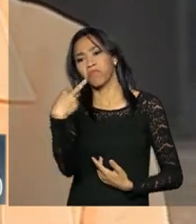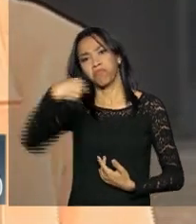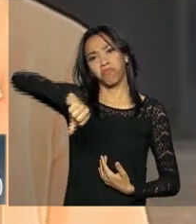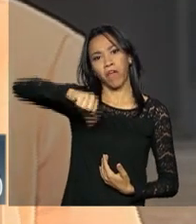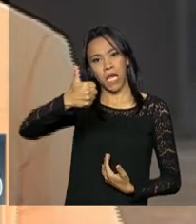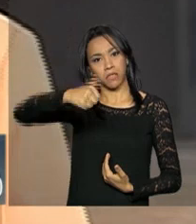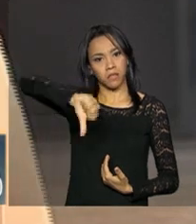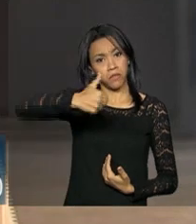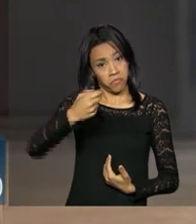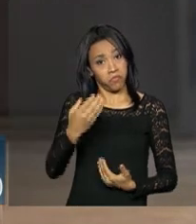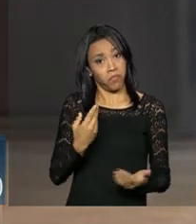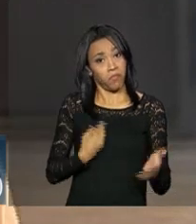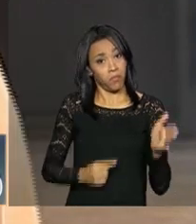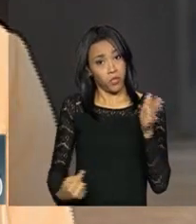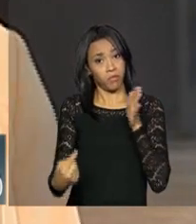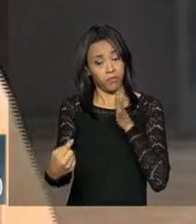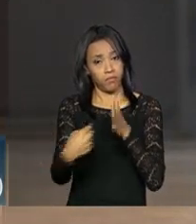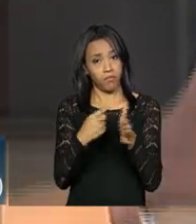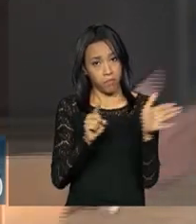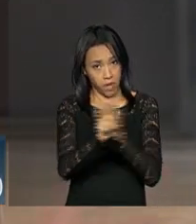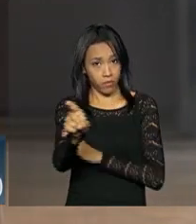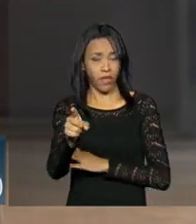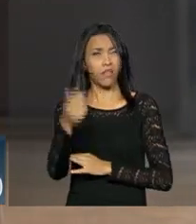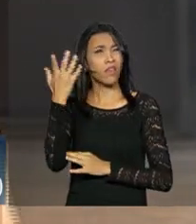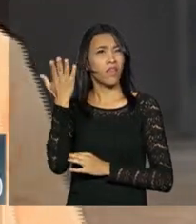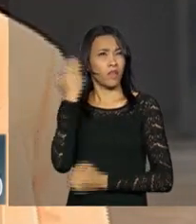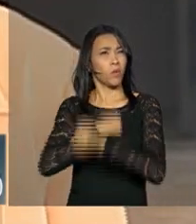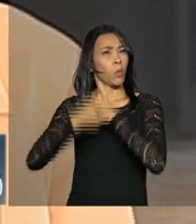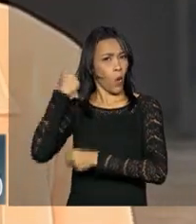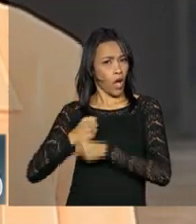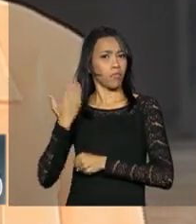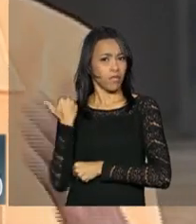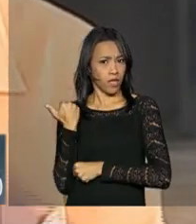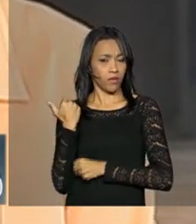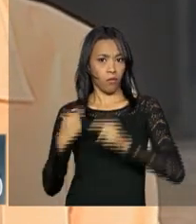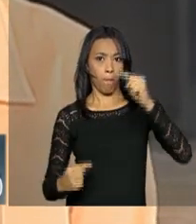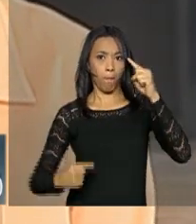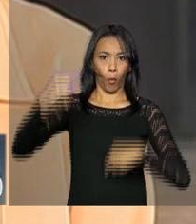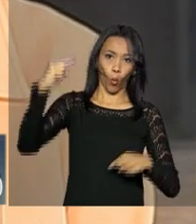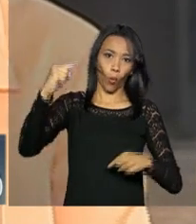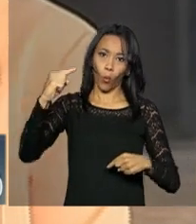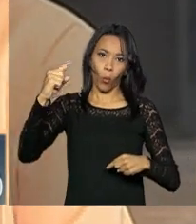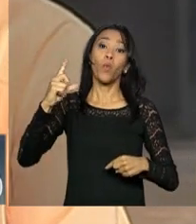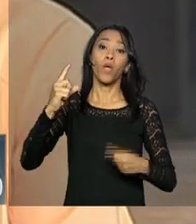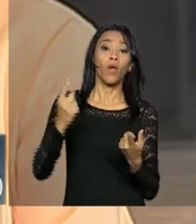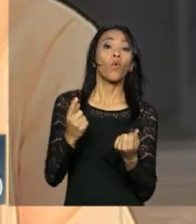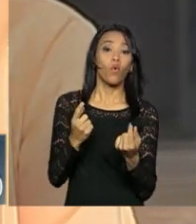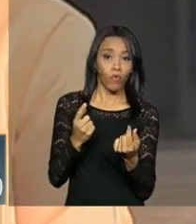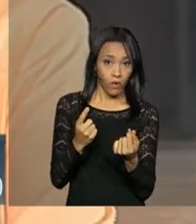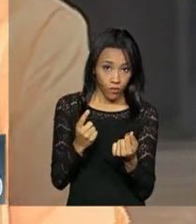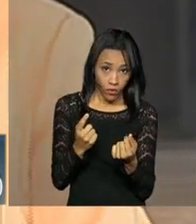podem perguntar para qualquer avaliação, há, desde o ano passado, uma discrepância entre o preço